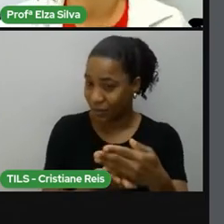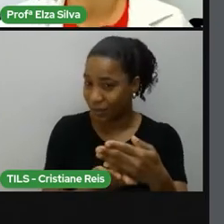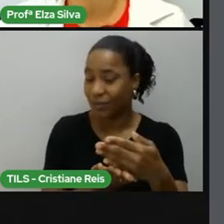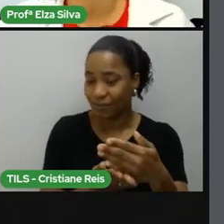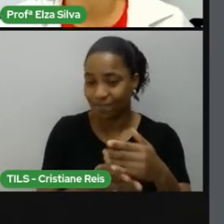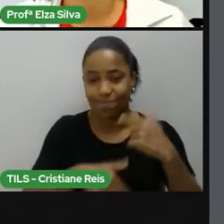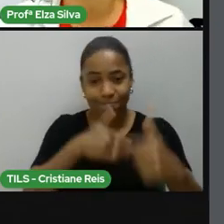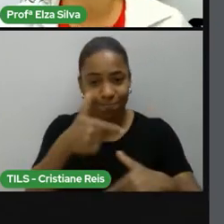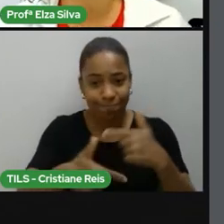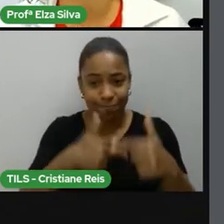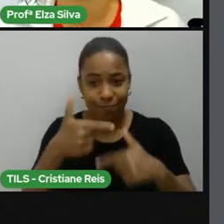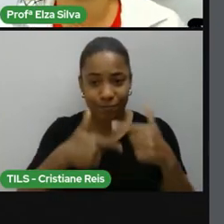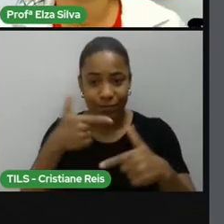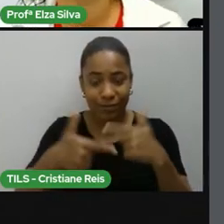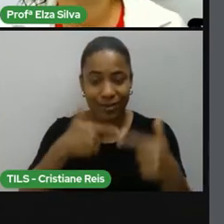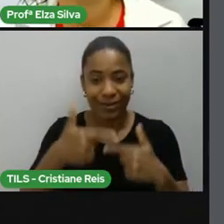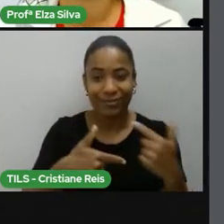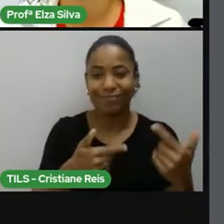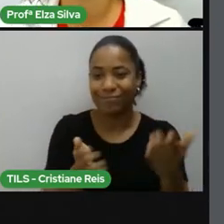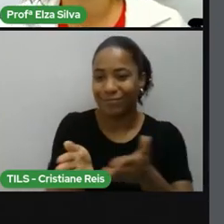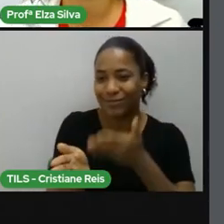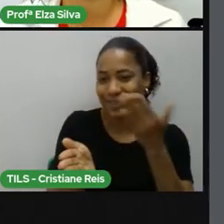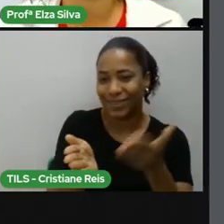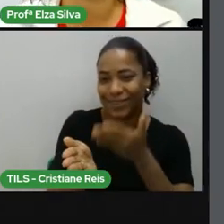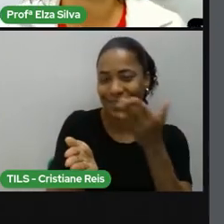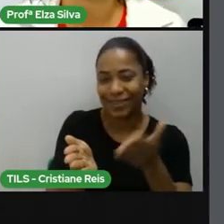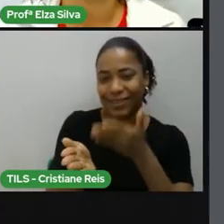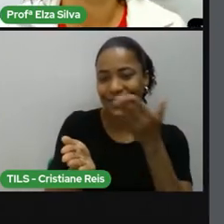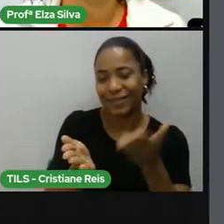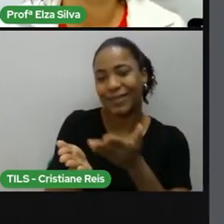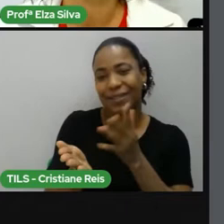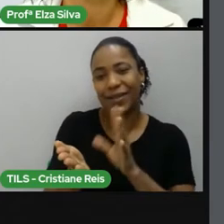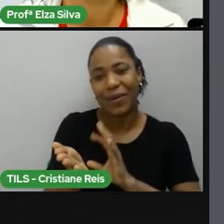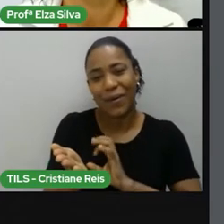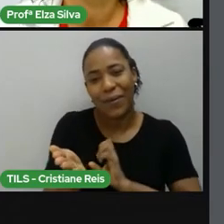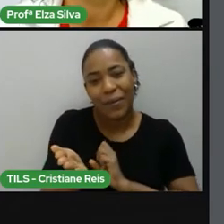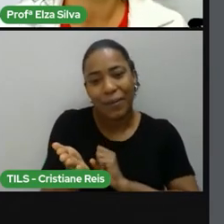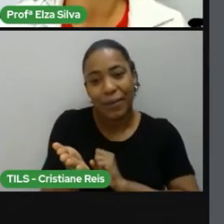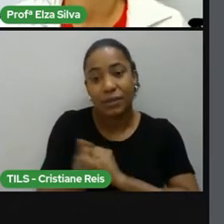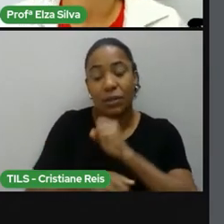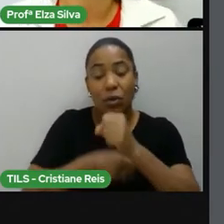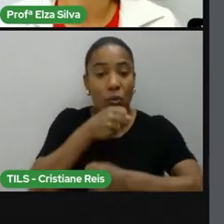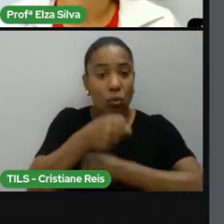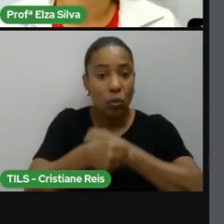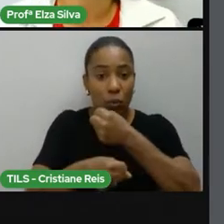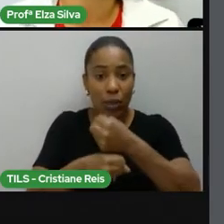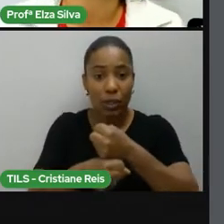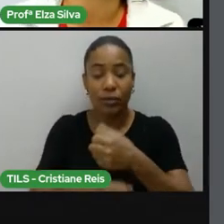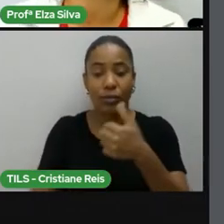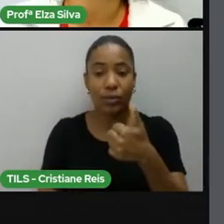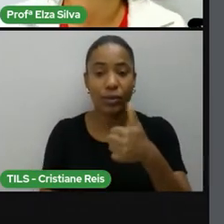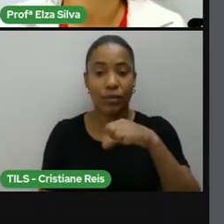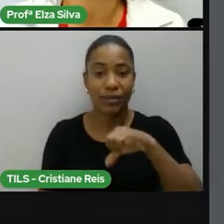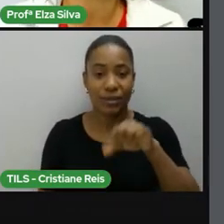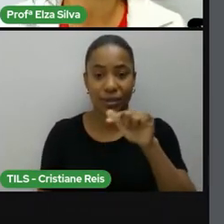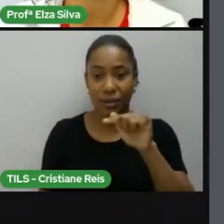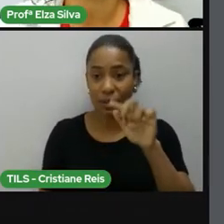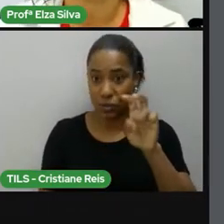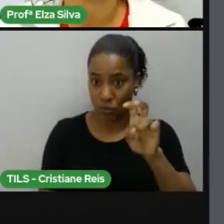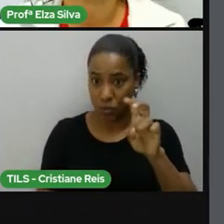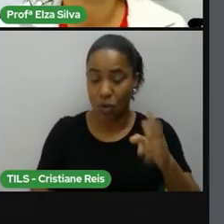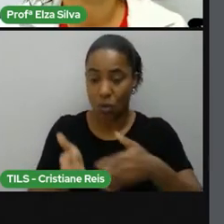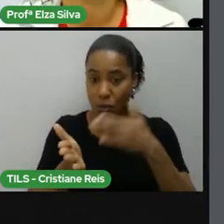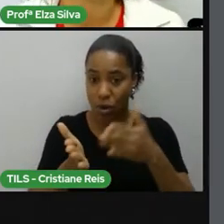carreira como uma romancista em 1970 com o livro de título The Bluest